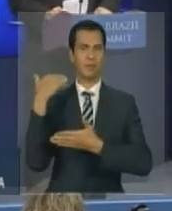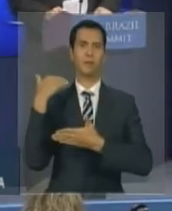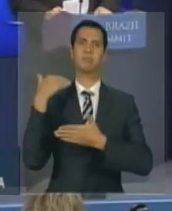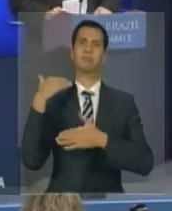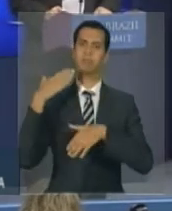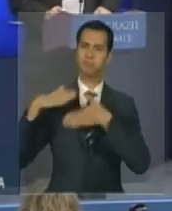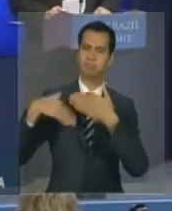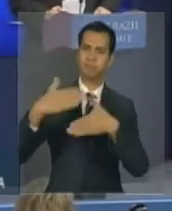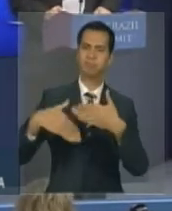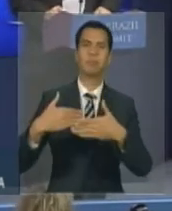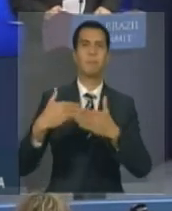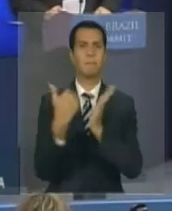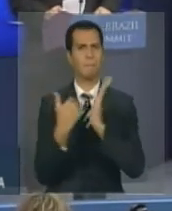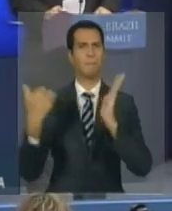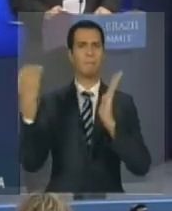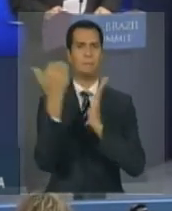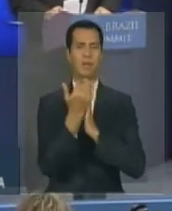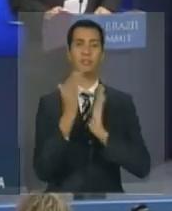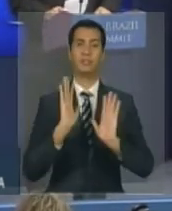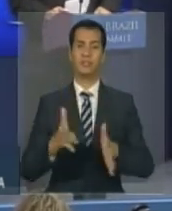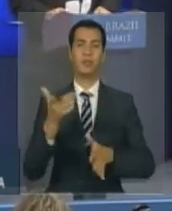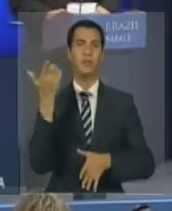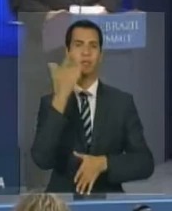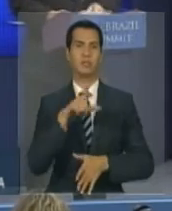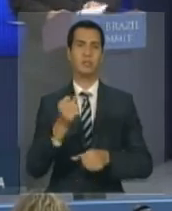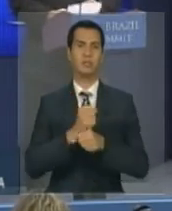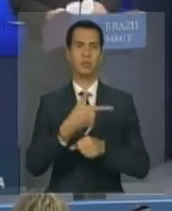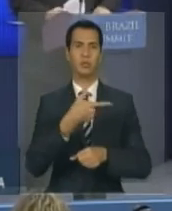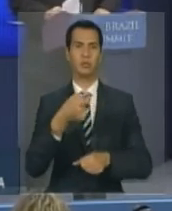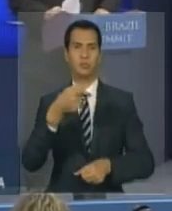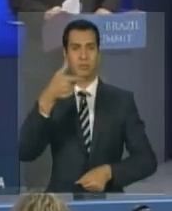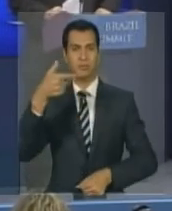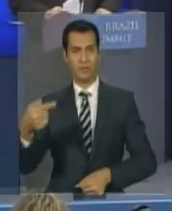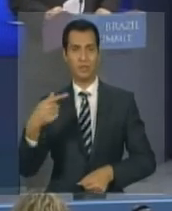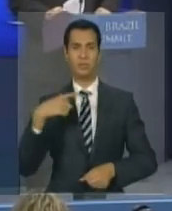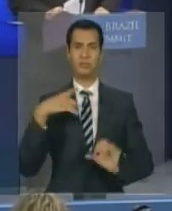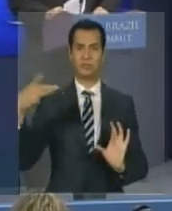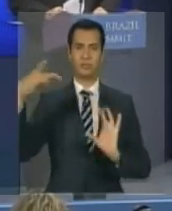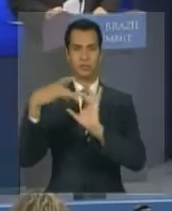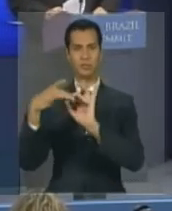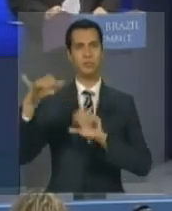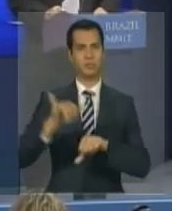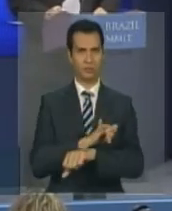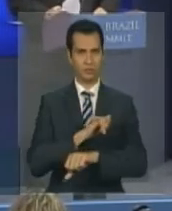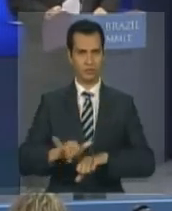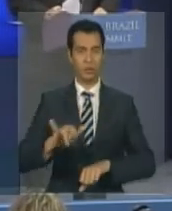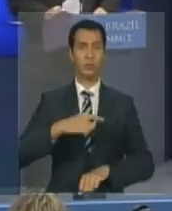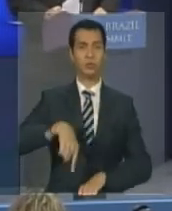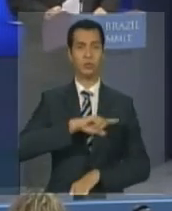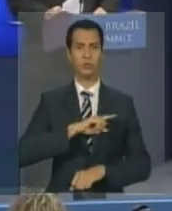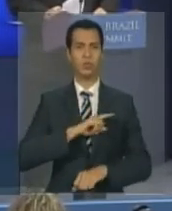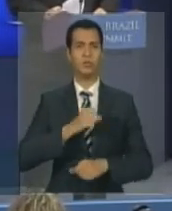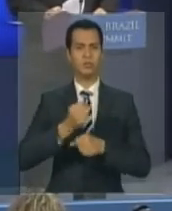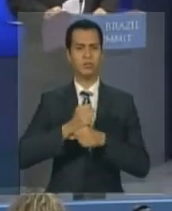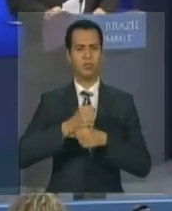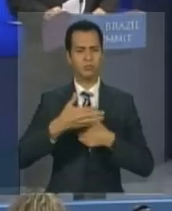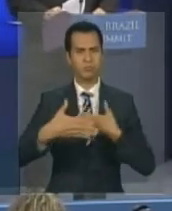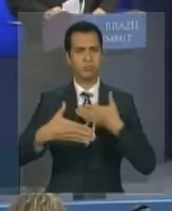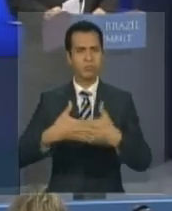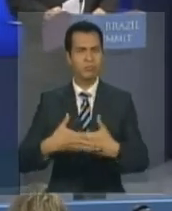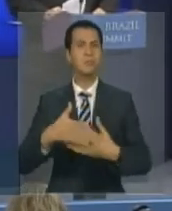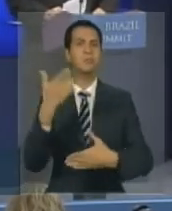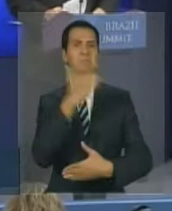Desde a criação da parceria estratégica em 2007, em poucos anos conseguimos desenvolver um diálogo e uma